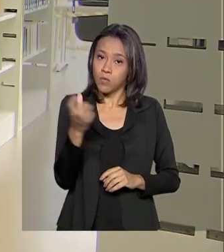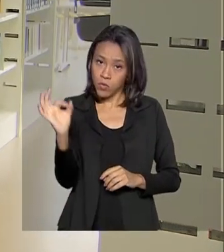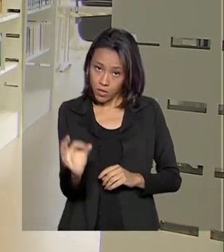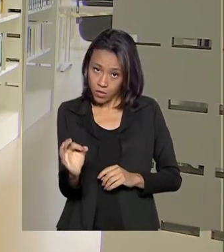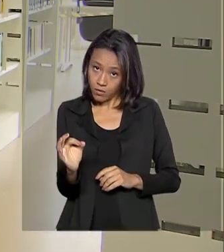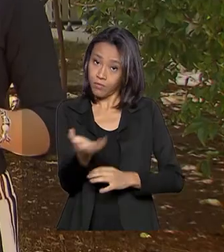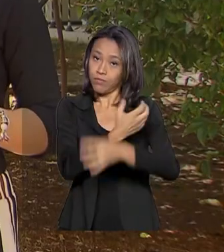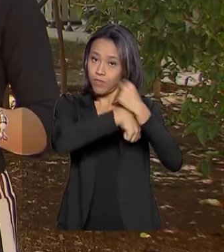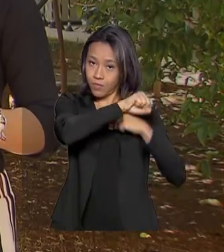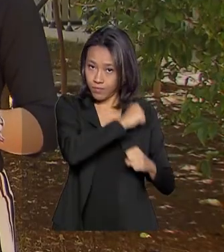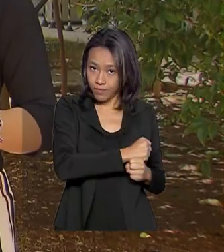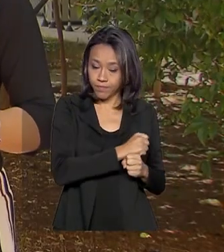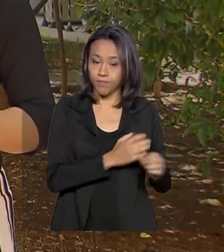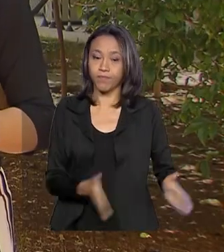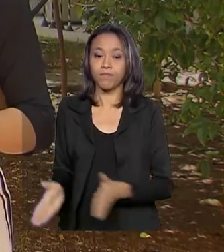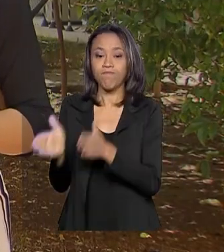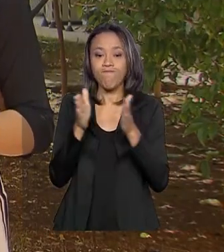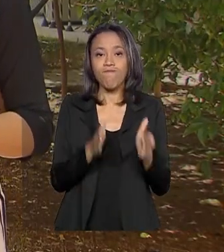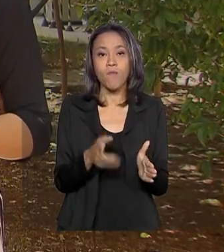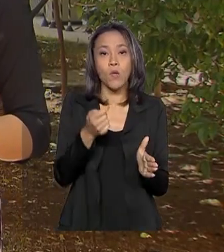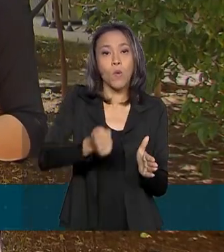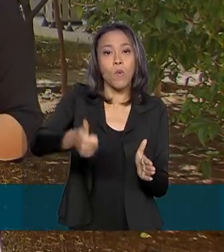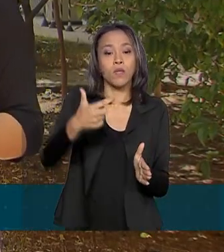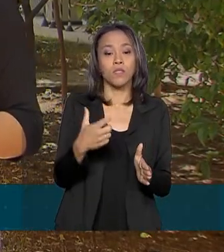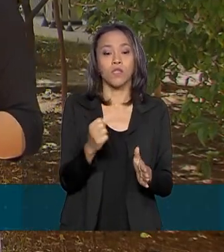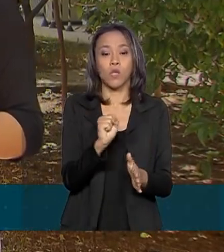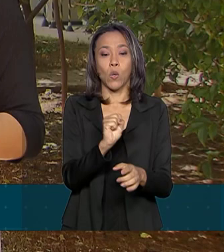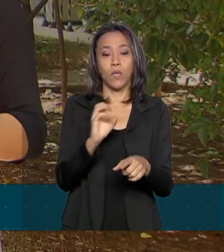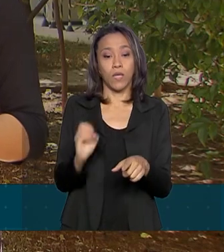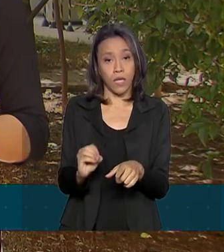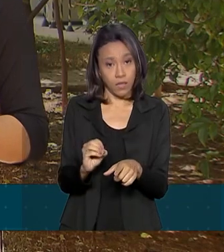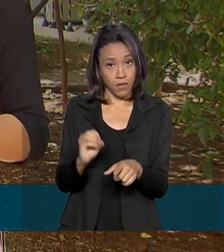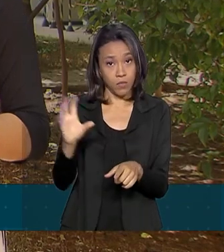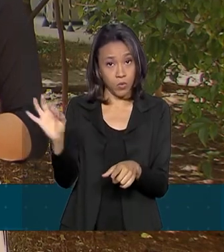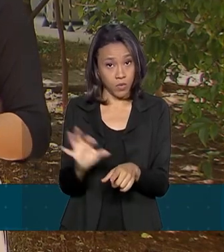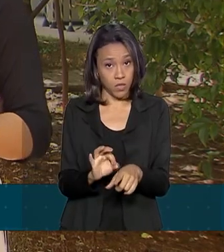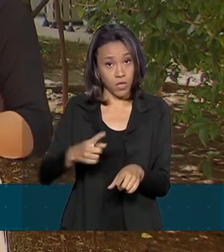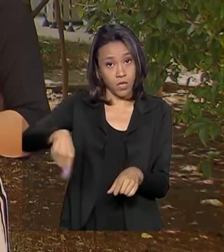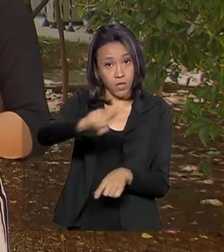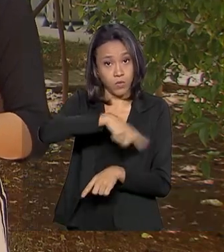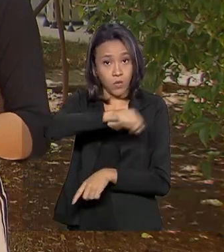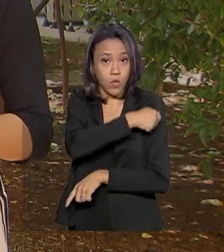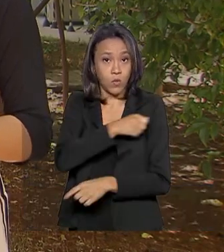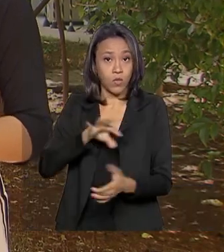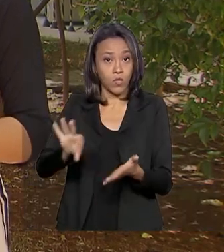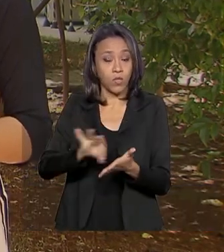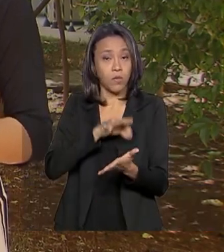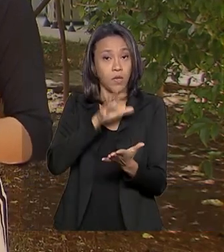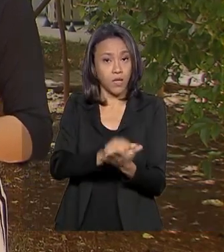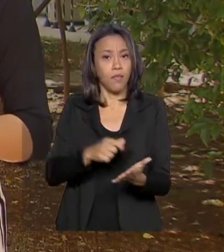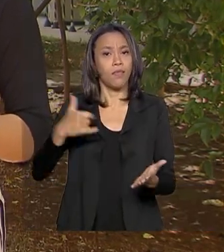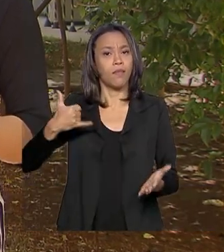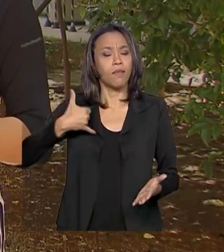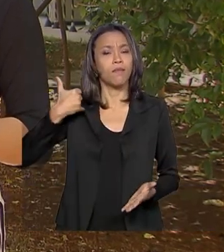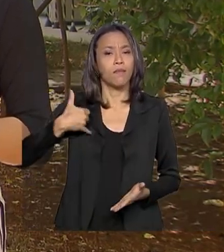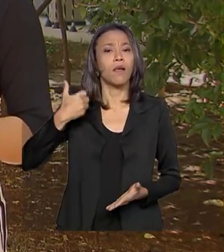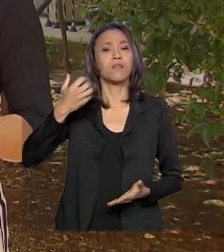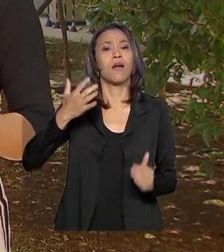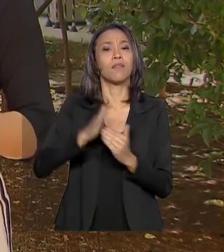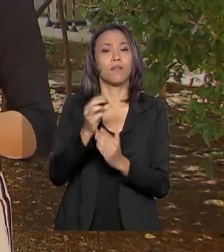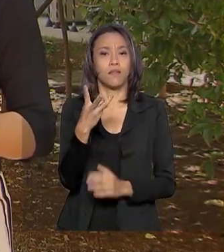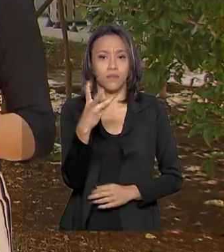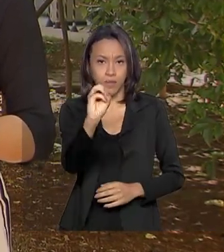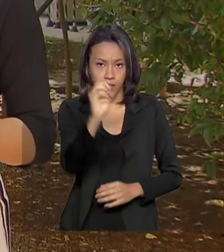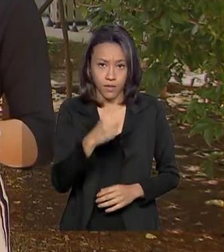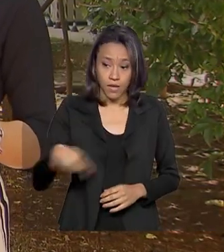no ano anterior. Quase 80% dos alunos matriculados na educação profissional têm até 30 anos de idade.